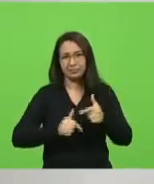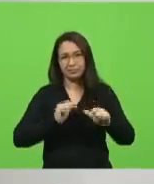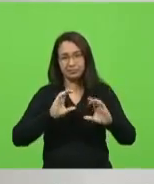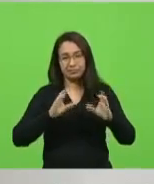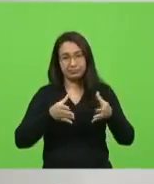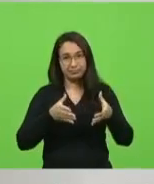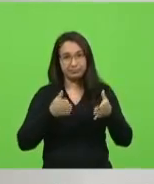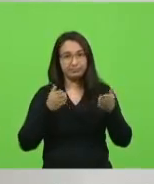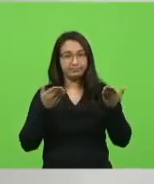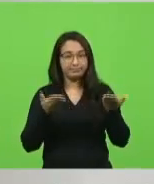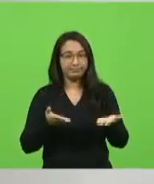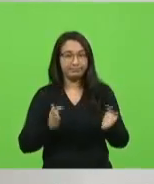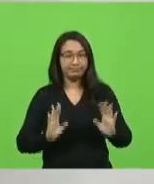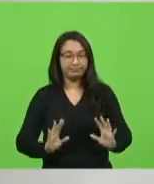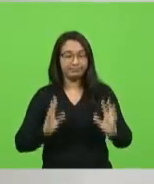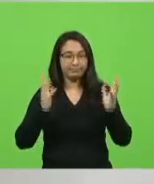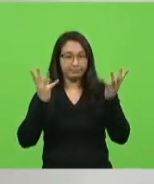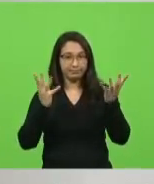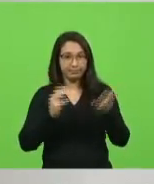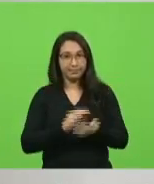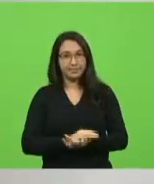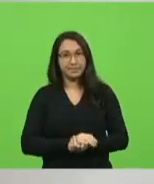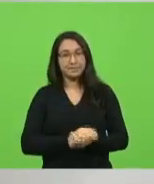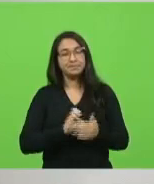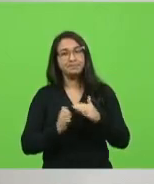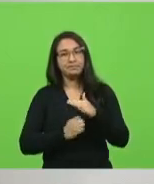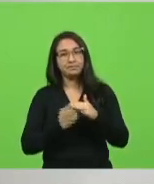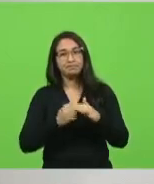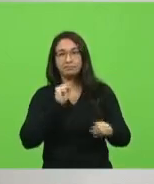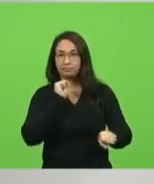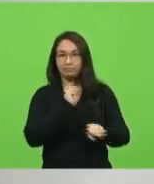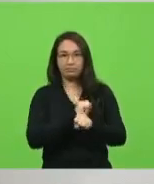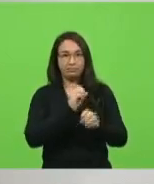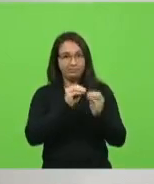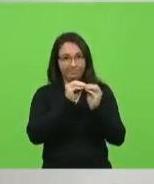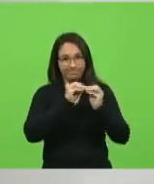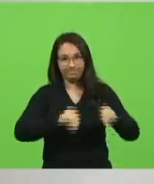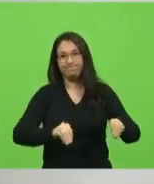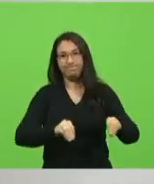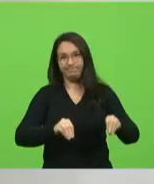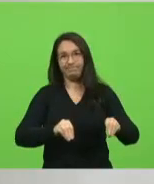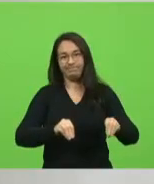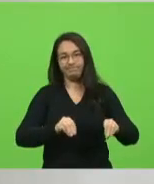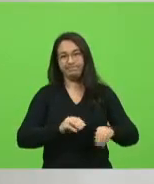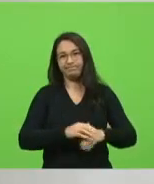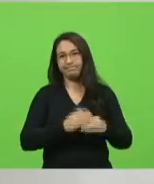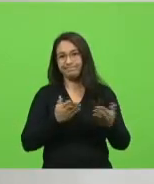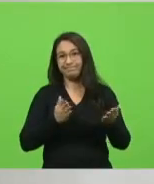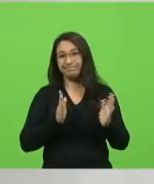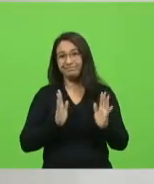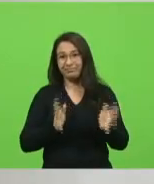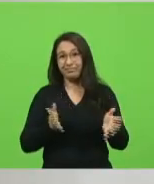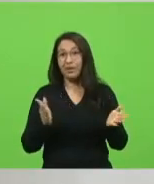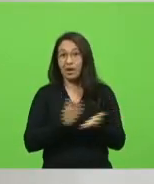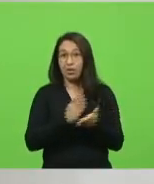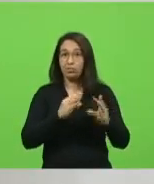empresas vão quebrar para além do que já quebraram.